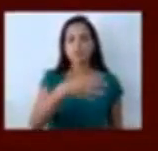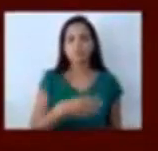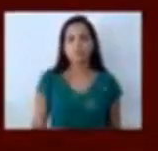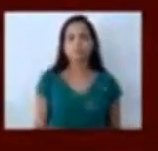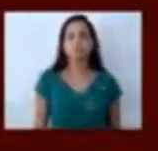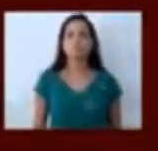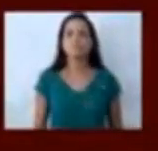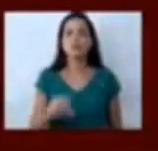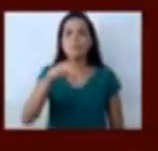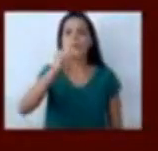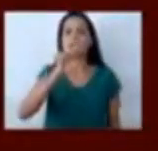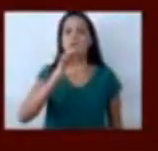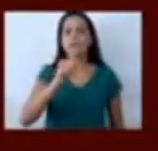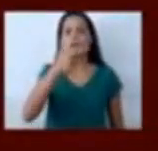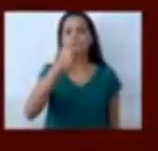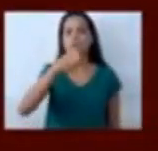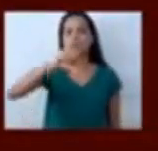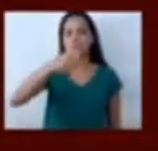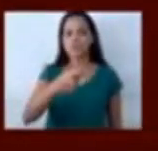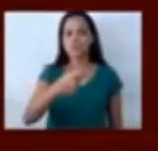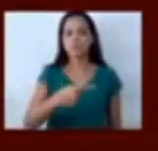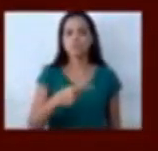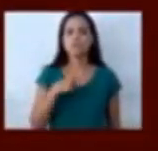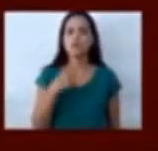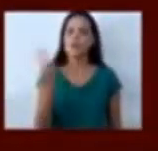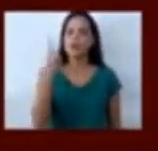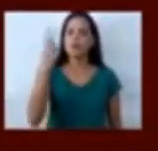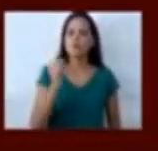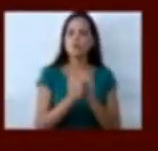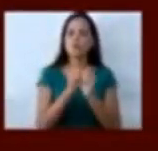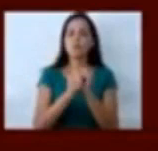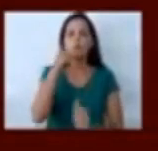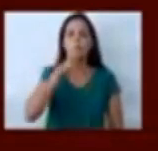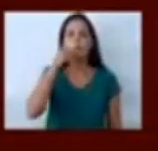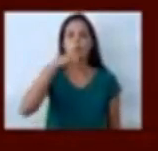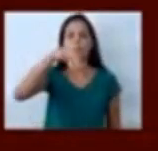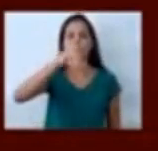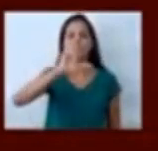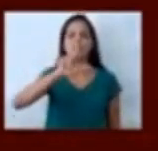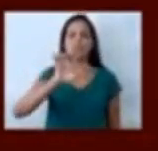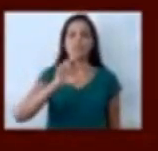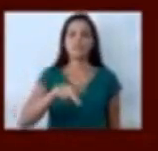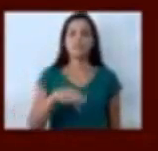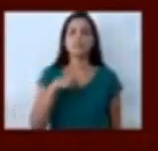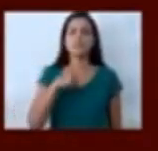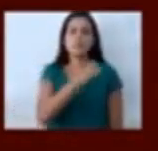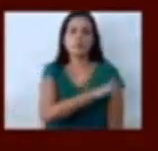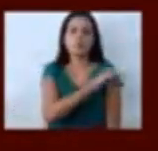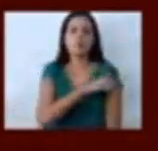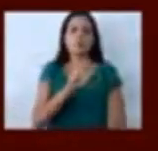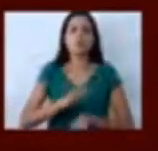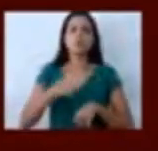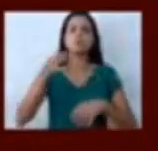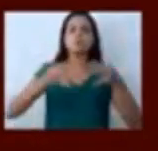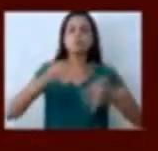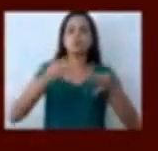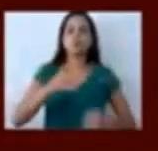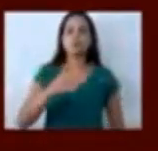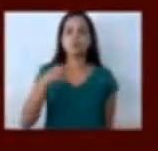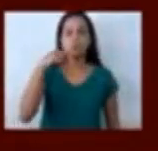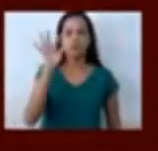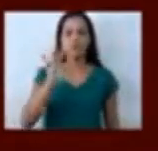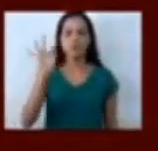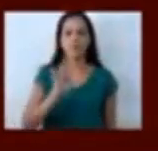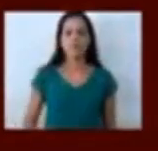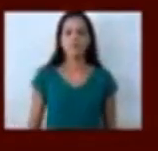Limpejo de organização com Maria Portela. Vote 1297. Pela valorização do futebol feminino. Milênio do Esporte. Por um rio mais justo, deputado federal